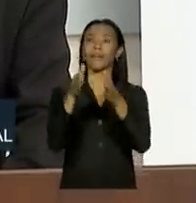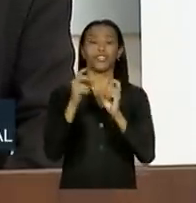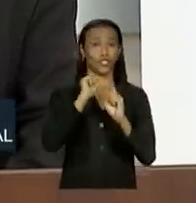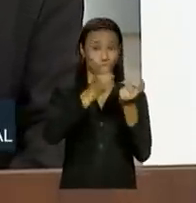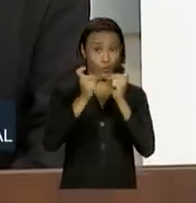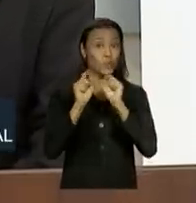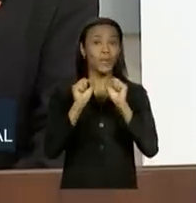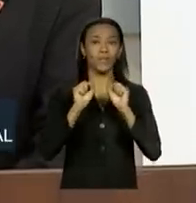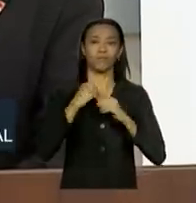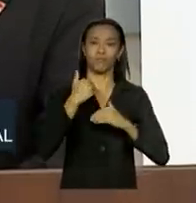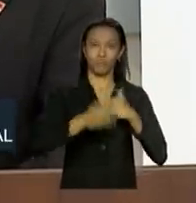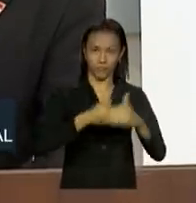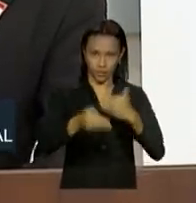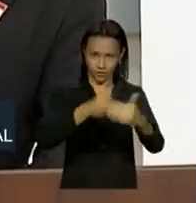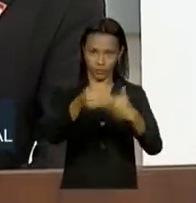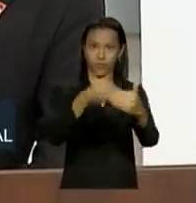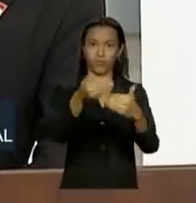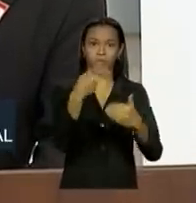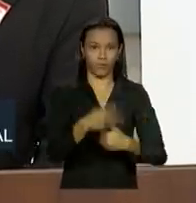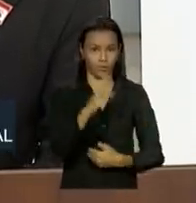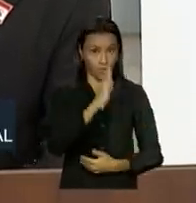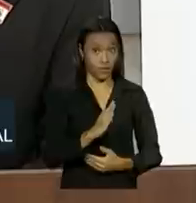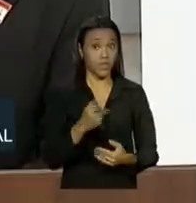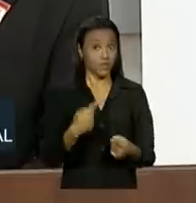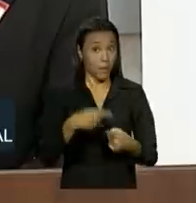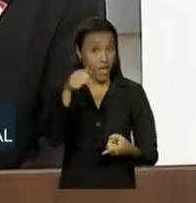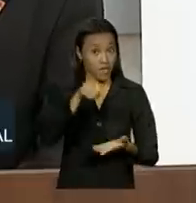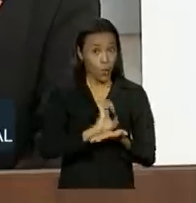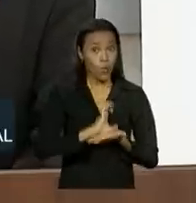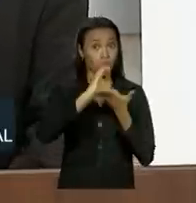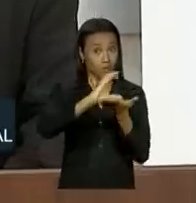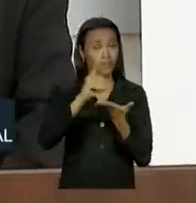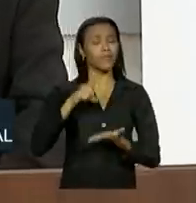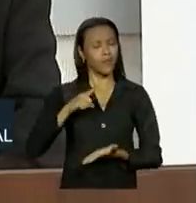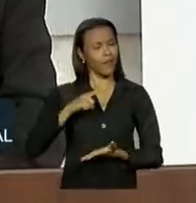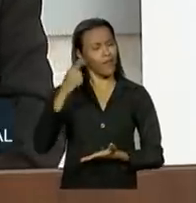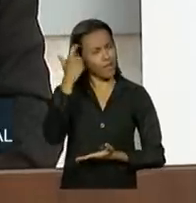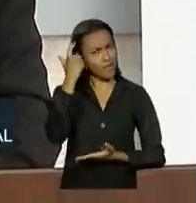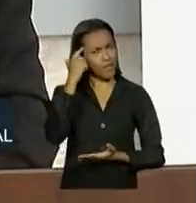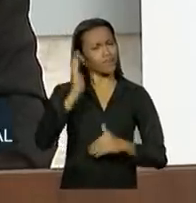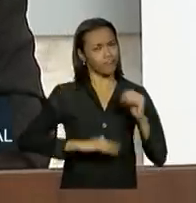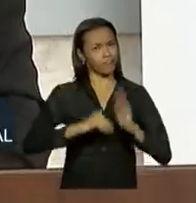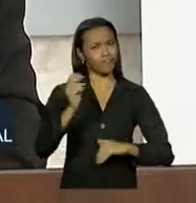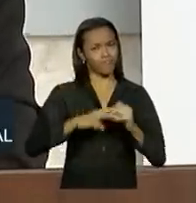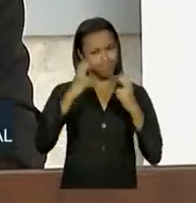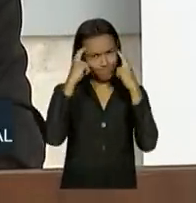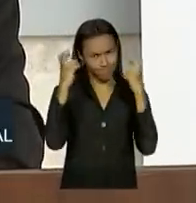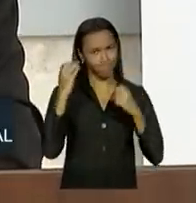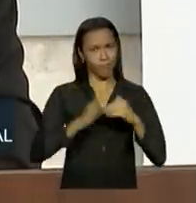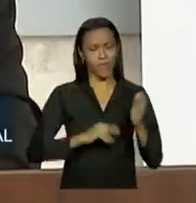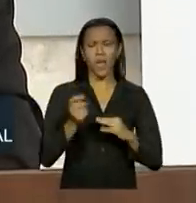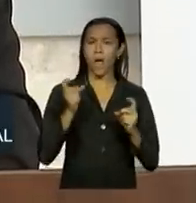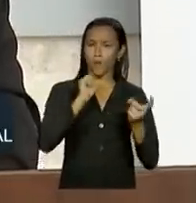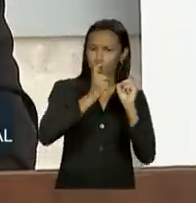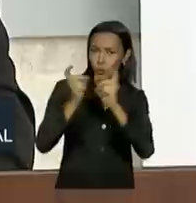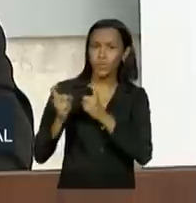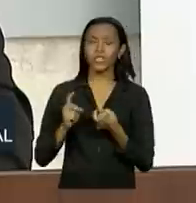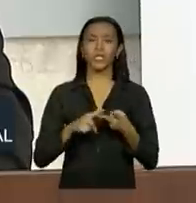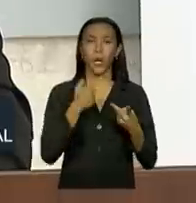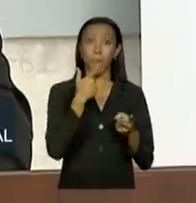desenvolvimento. e um desenvolvimento que esse conselho teve a capacidade, com a sua diversidade, de discutir